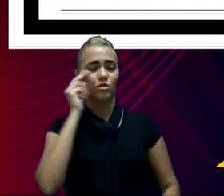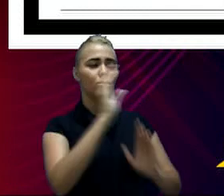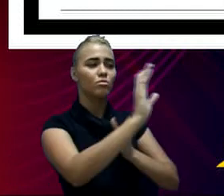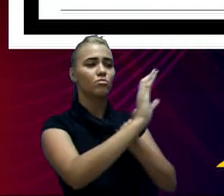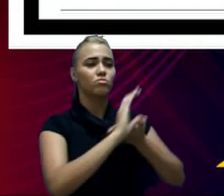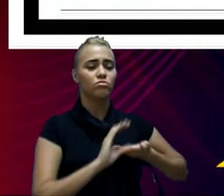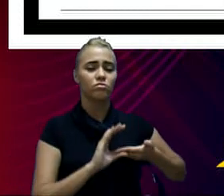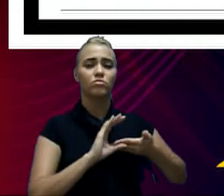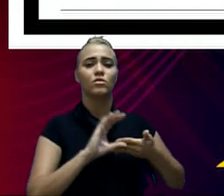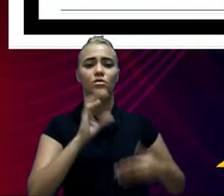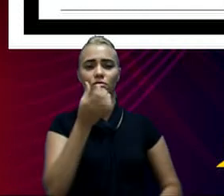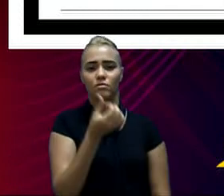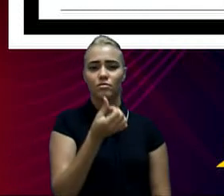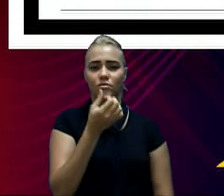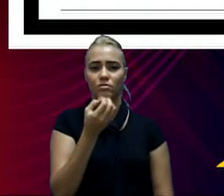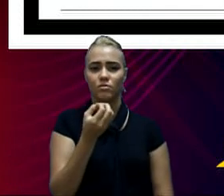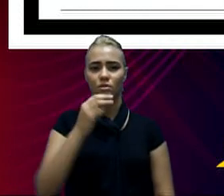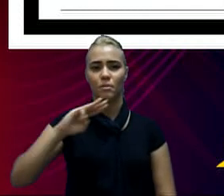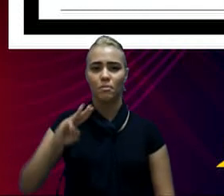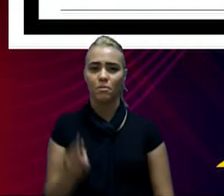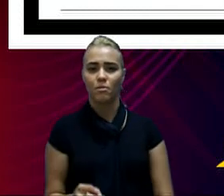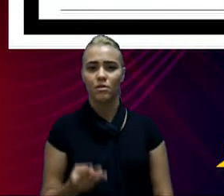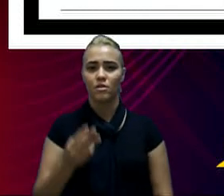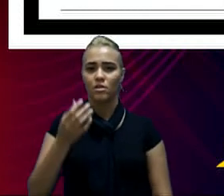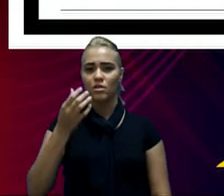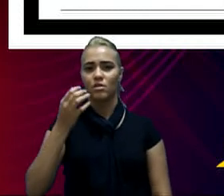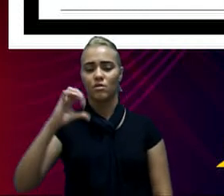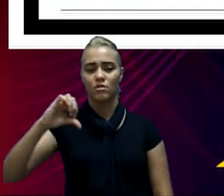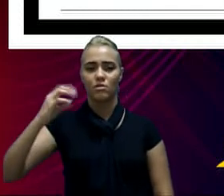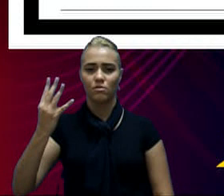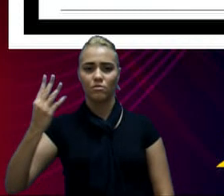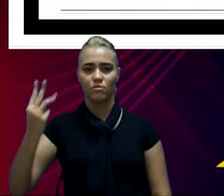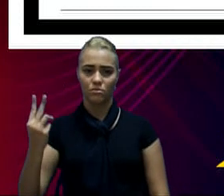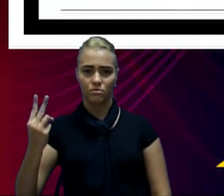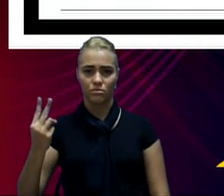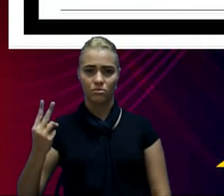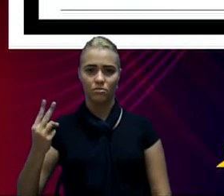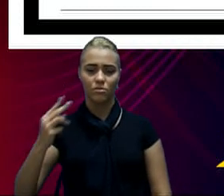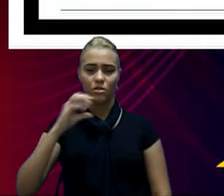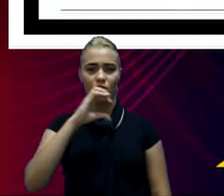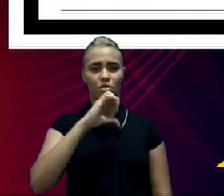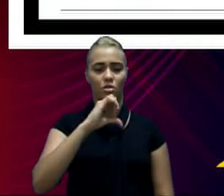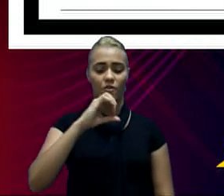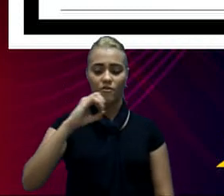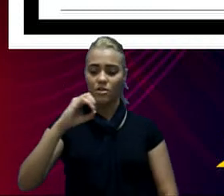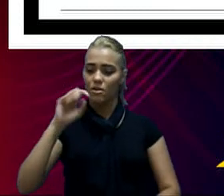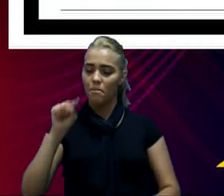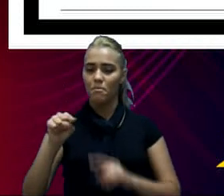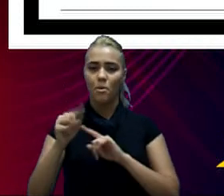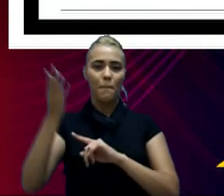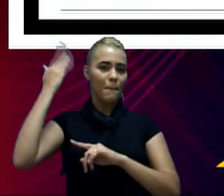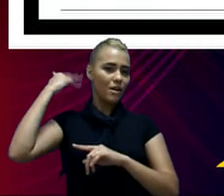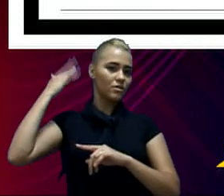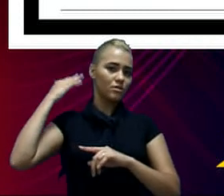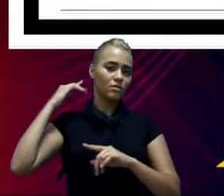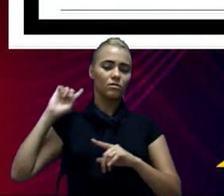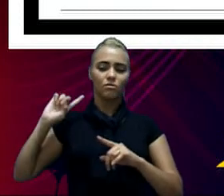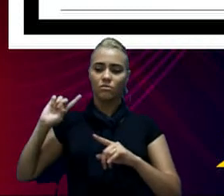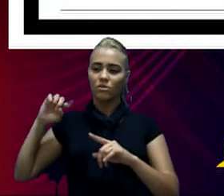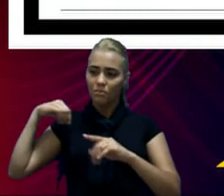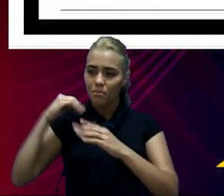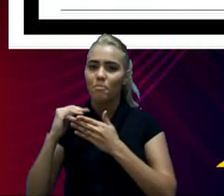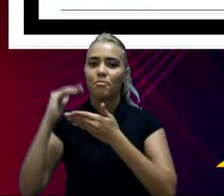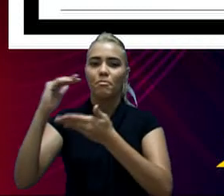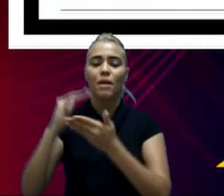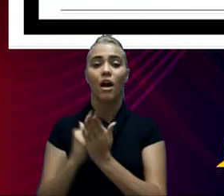Legislativo R$ 60,942,00, R$,000,00 acima do que foi transferido em